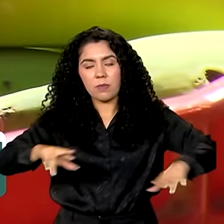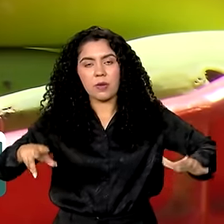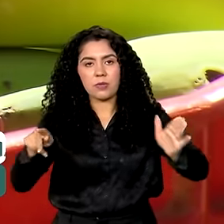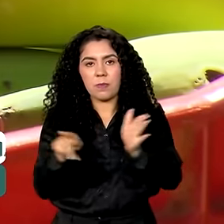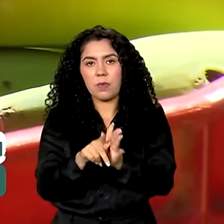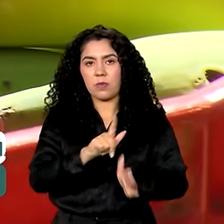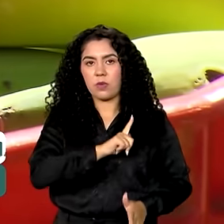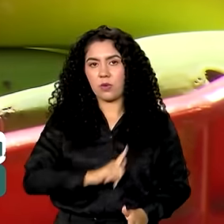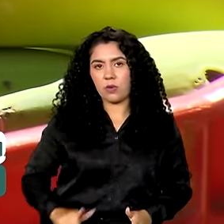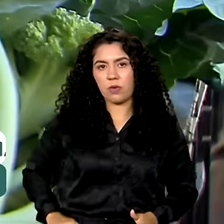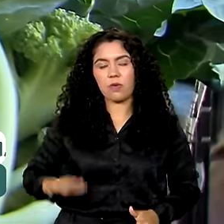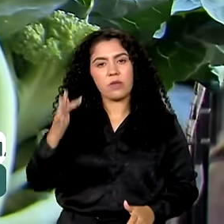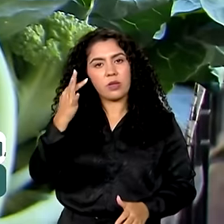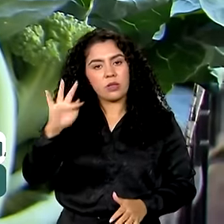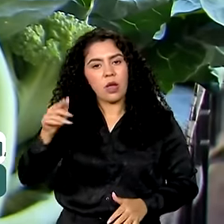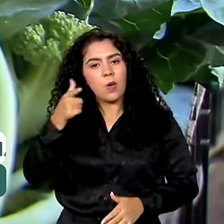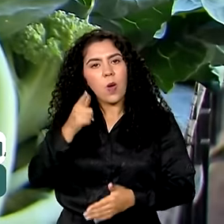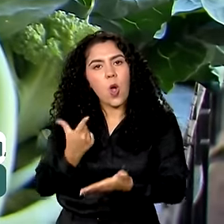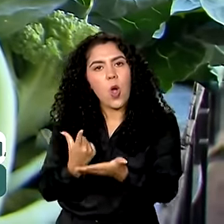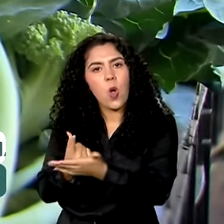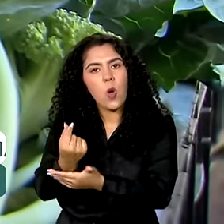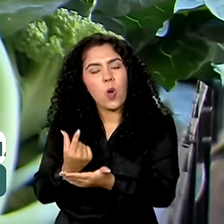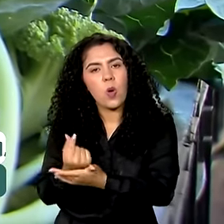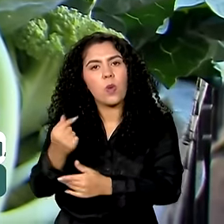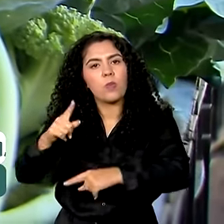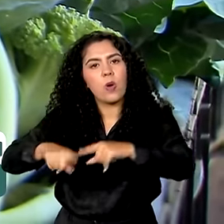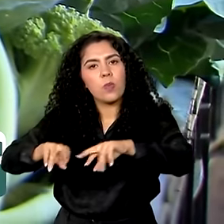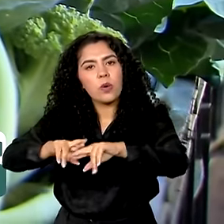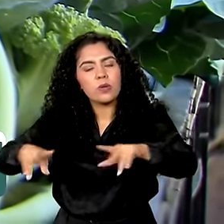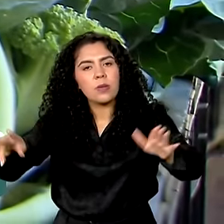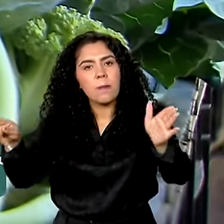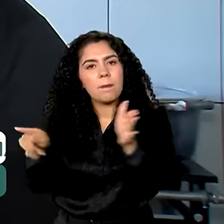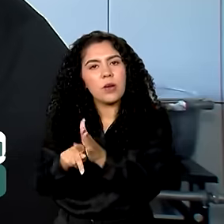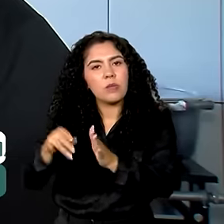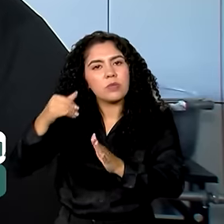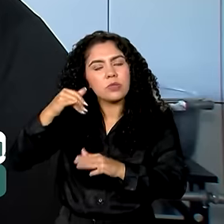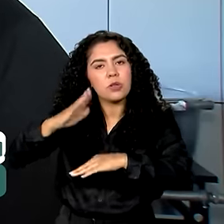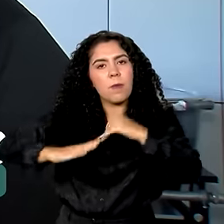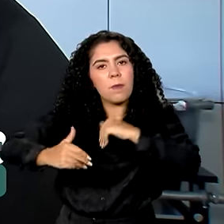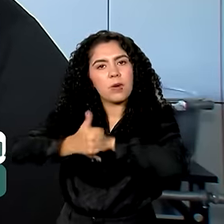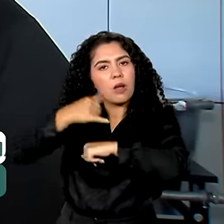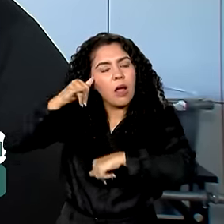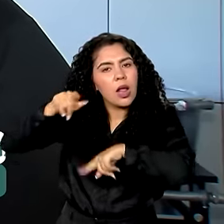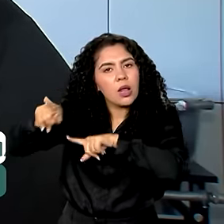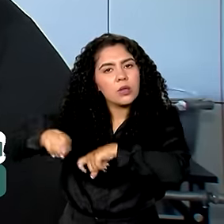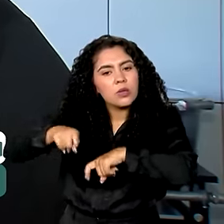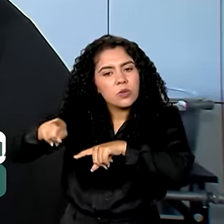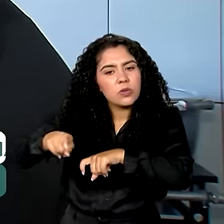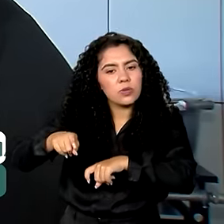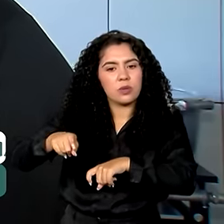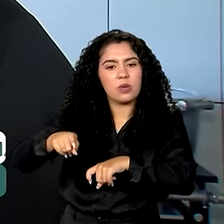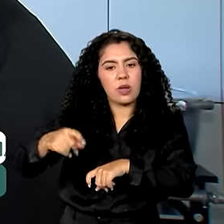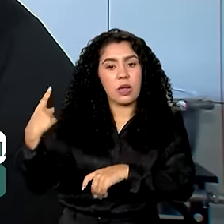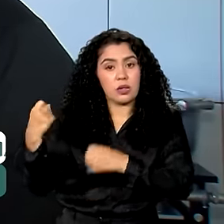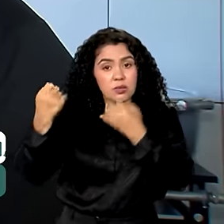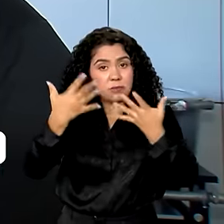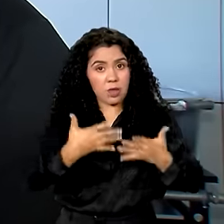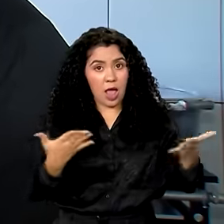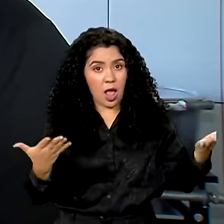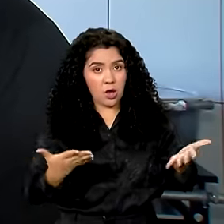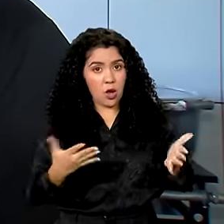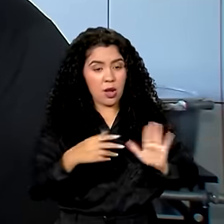passaram a adquirir produtos de pequenos agricultores locais. Com o PAA mudou totalmente a